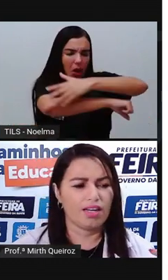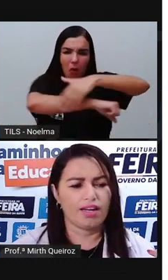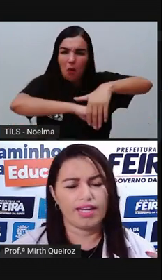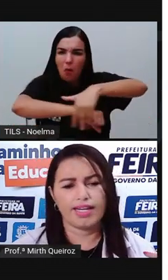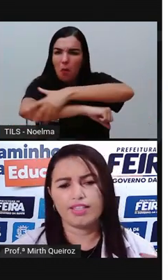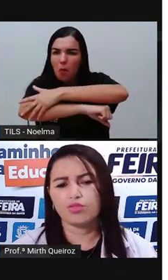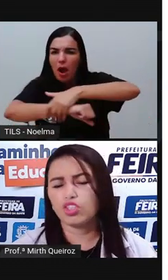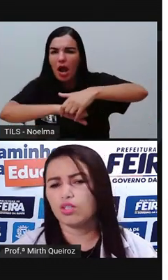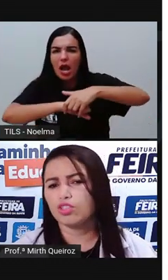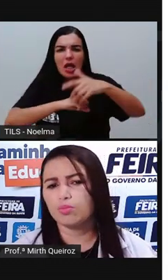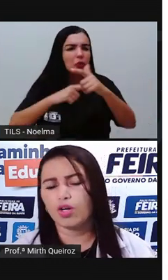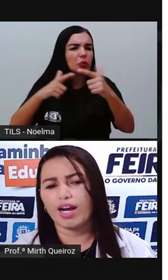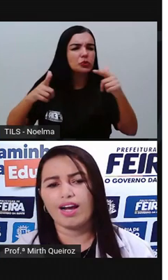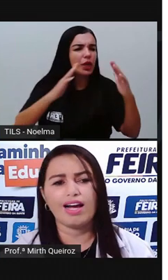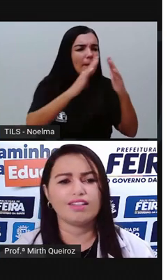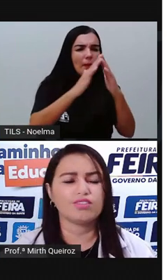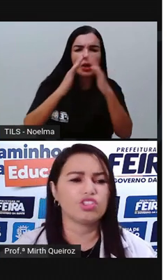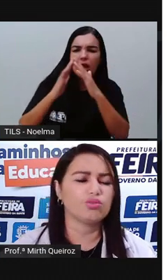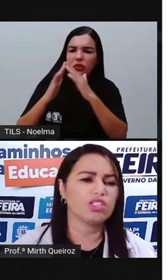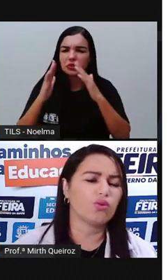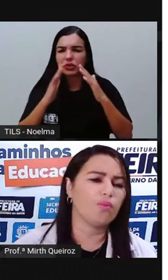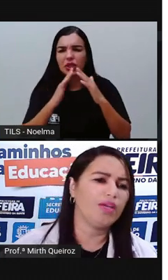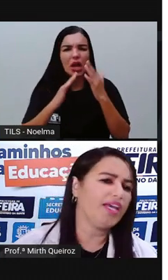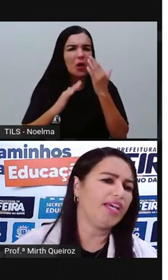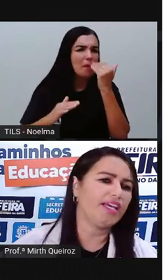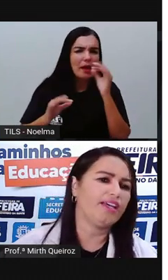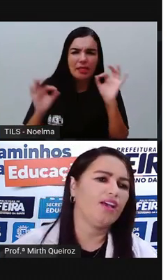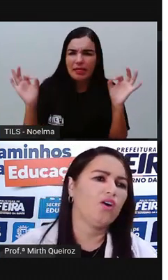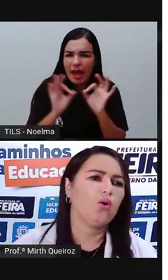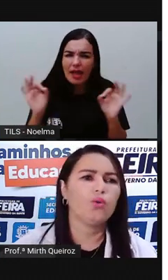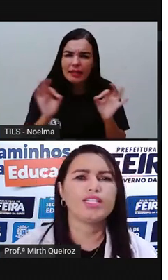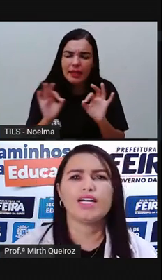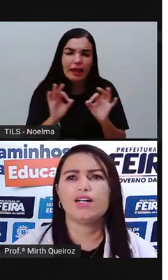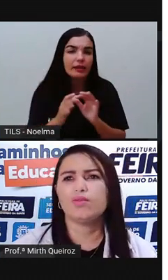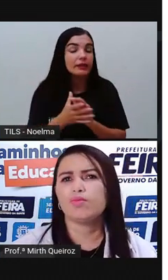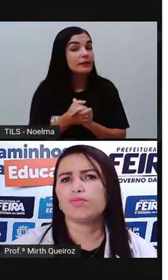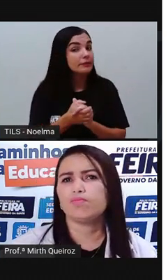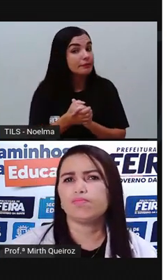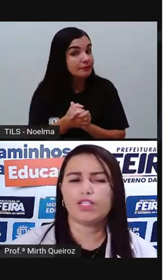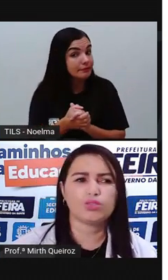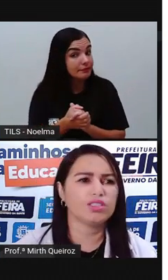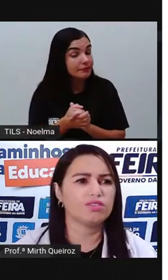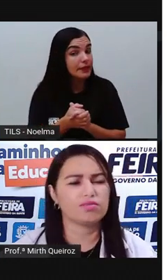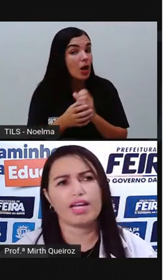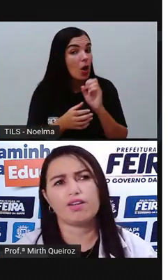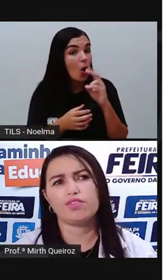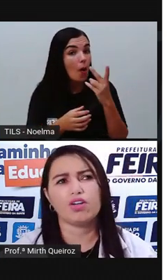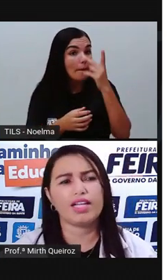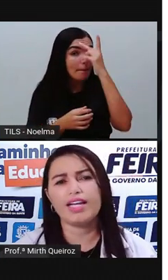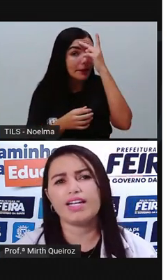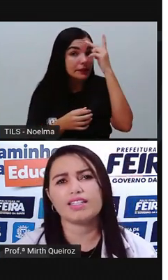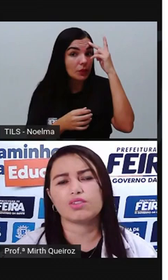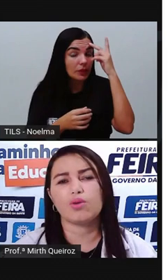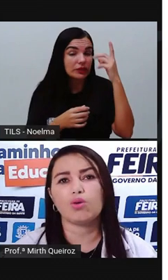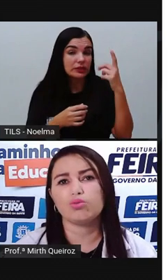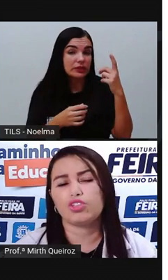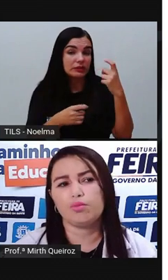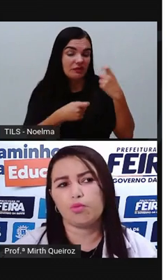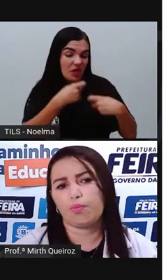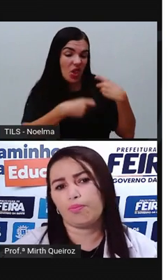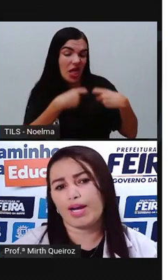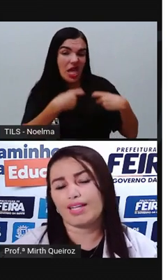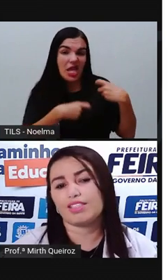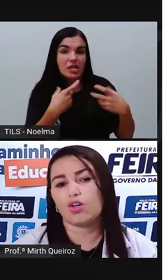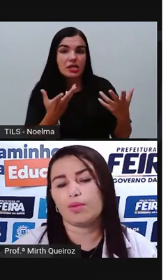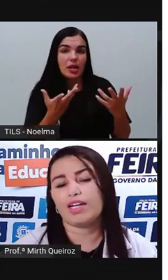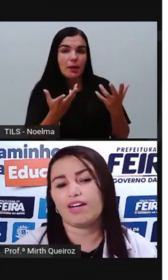que não tinham onde morar, não tinham o que comer, ou então pessoas que eram violentas ou algo do